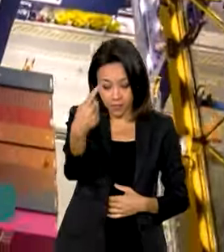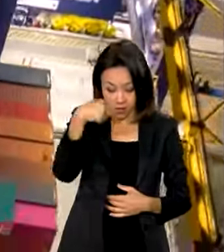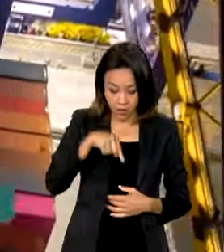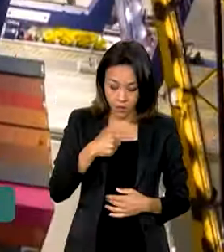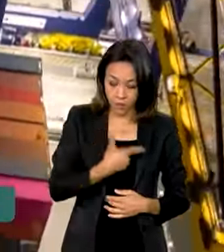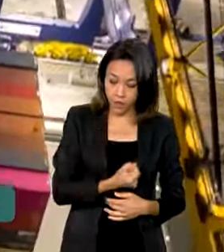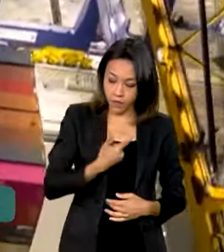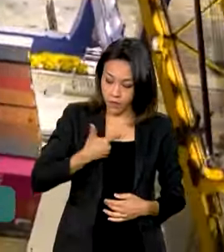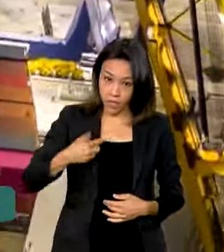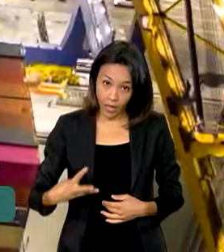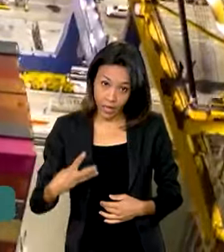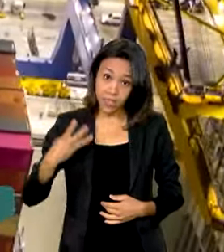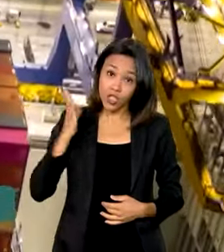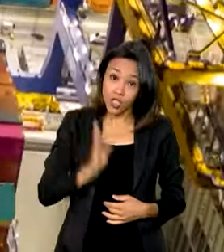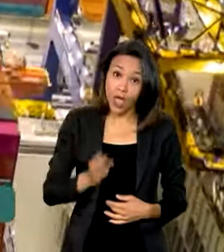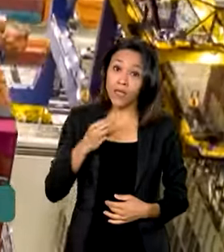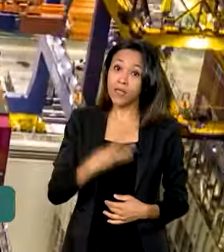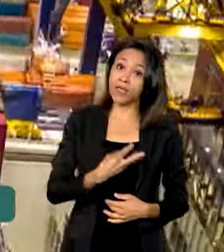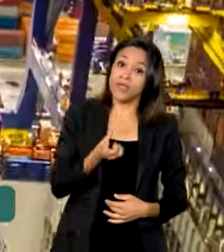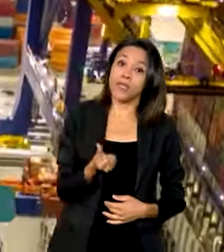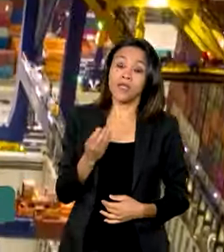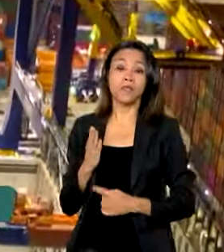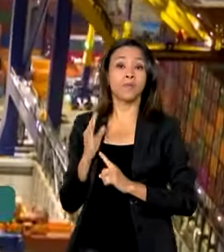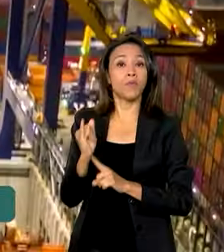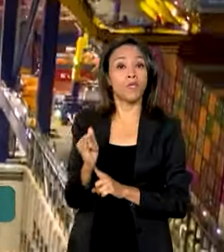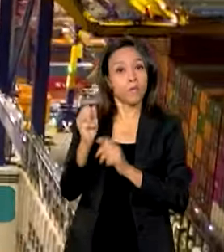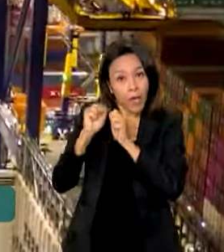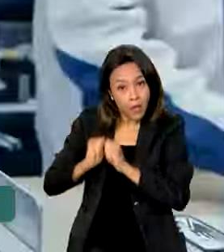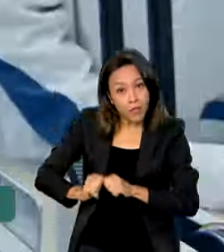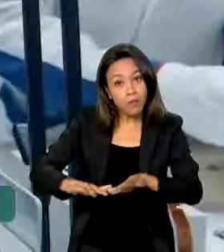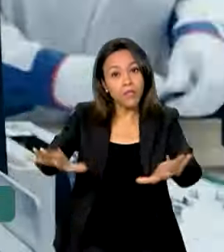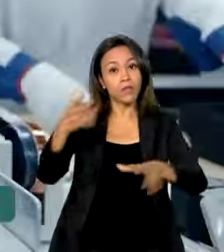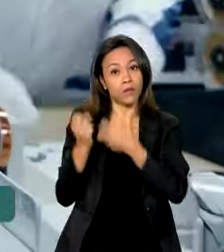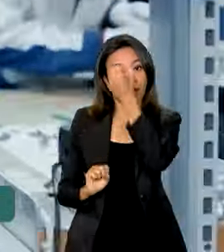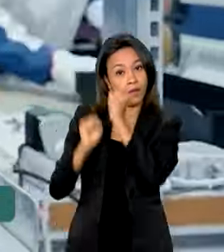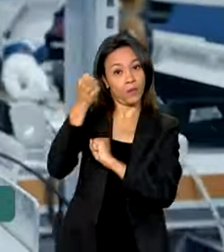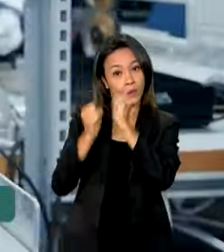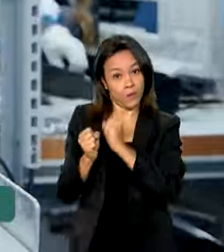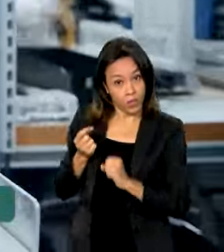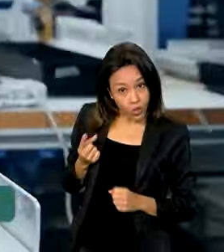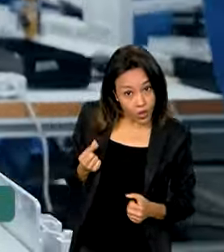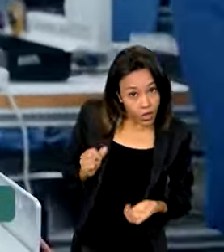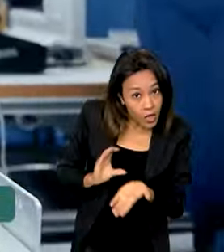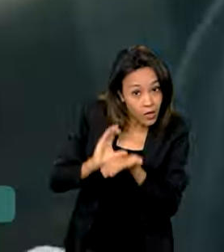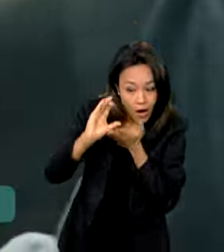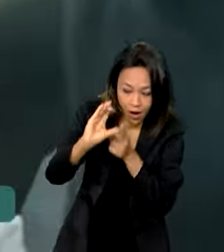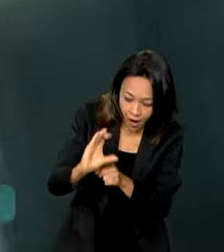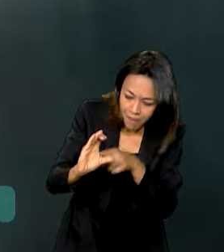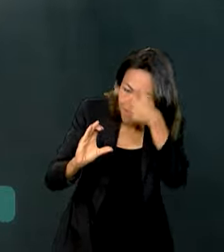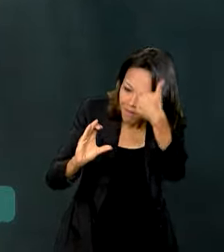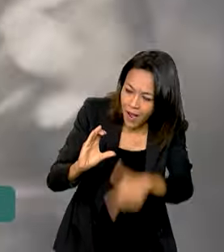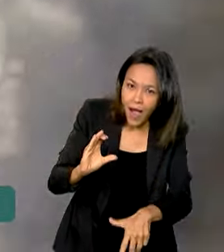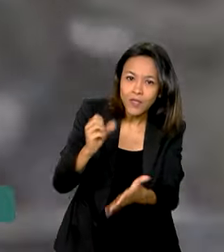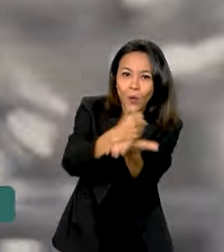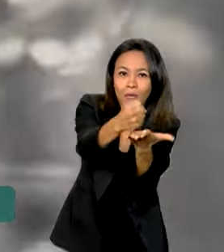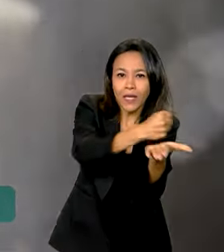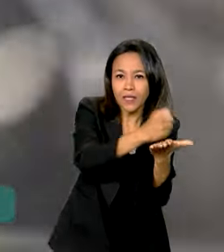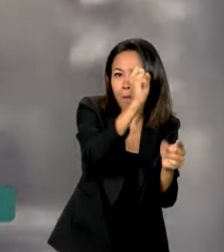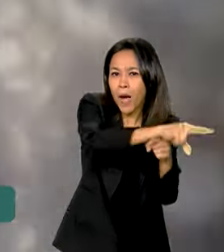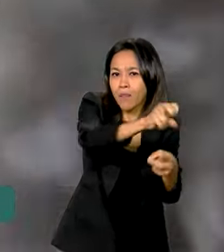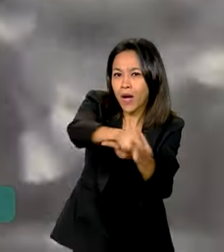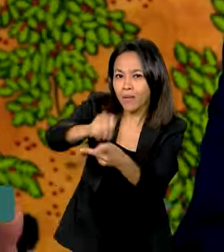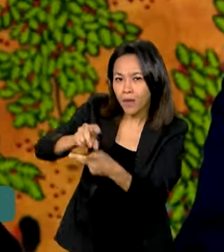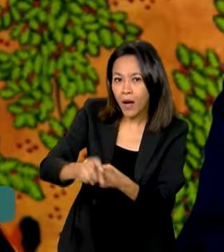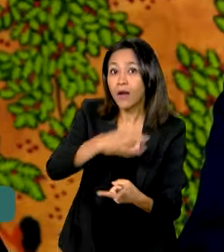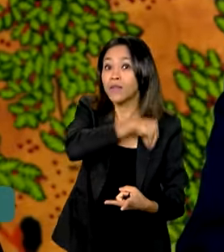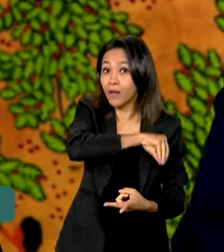foram 36 bilhões de reais para a expansão do setor. Recursos que devem trazer mais empregos e renda para o